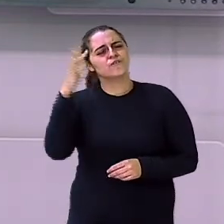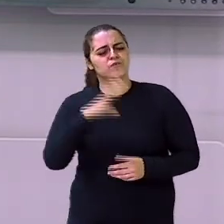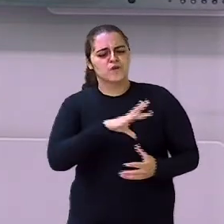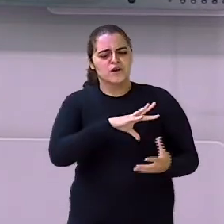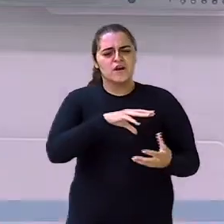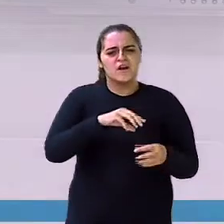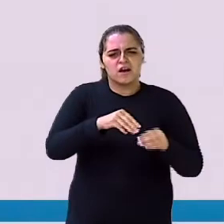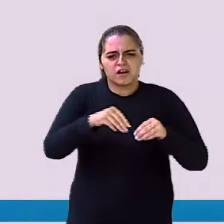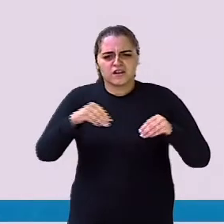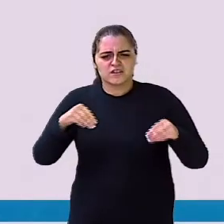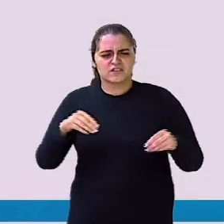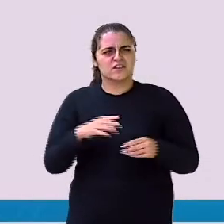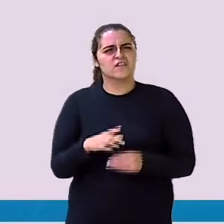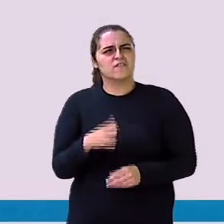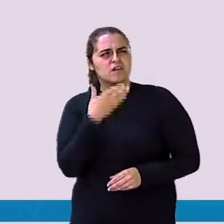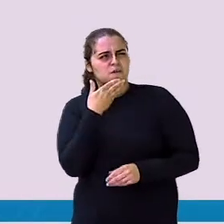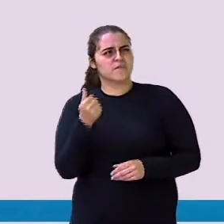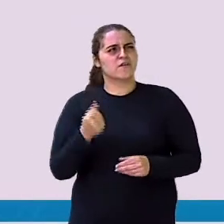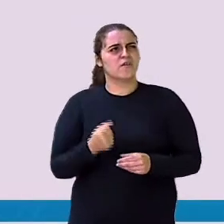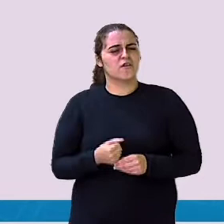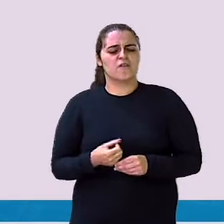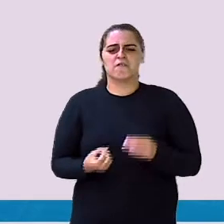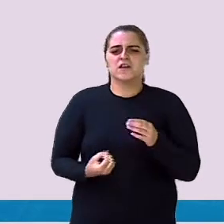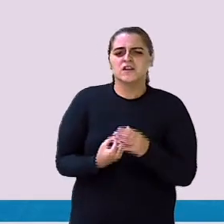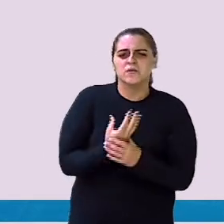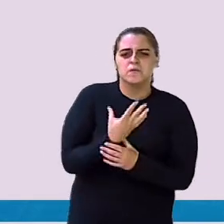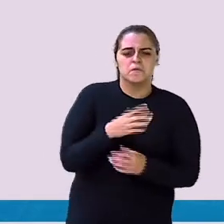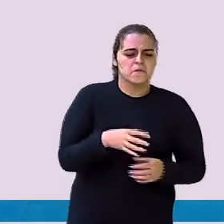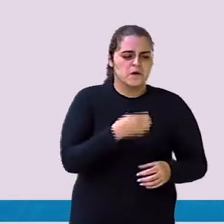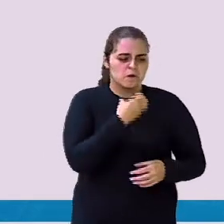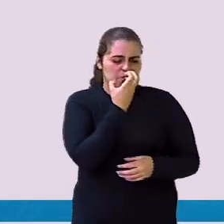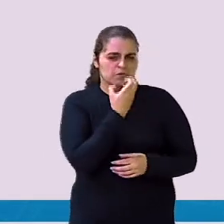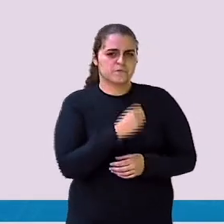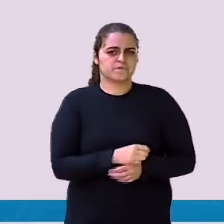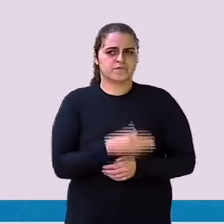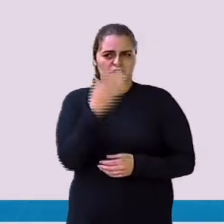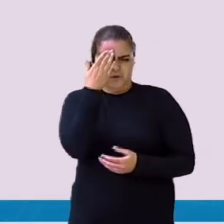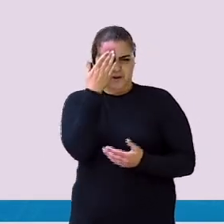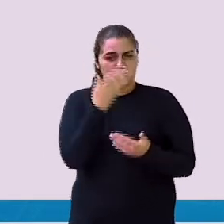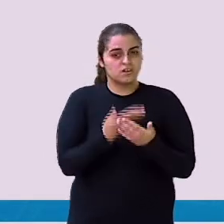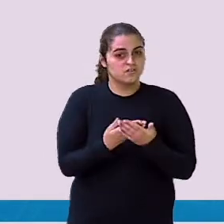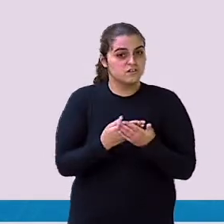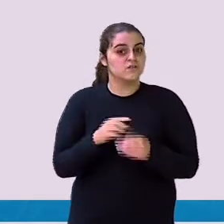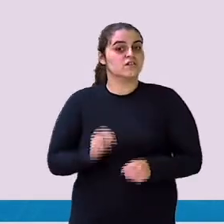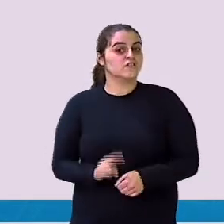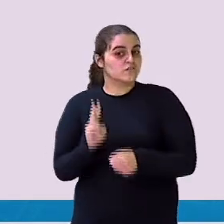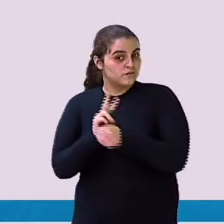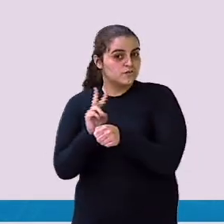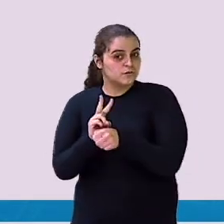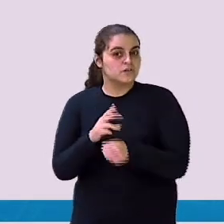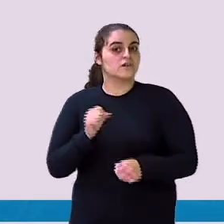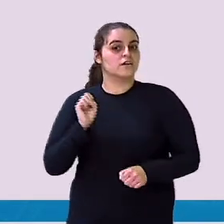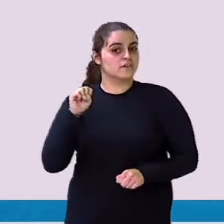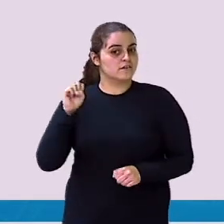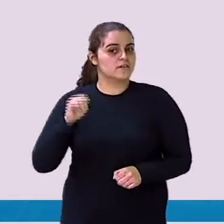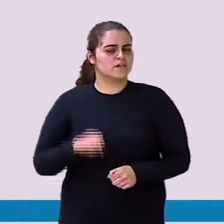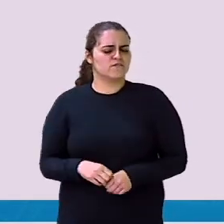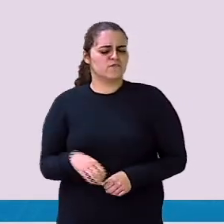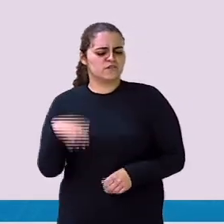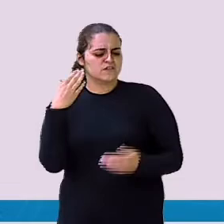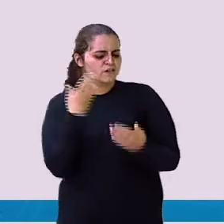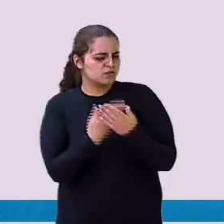vocês herdarão Estará melhor pra se viver? Eu acredito Eu acredito que sim Porque você está